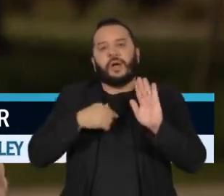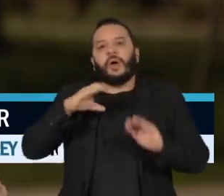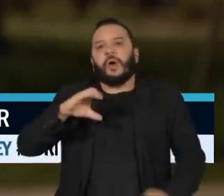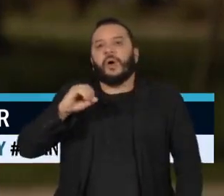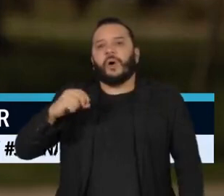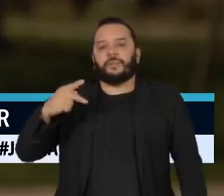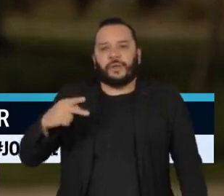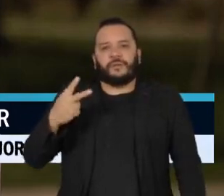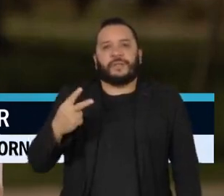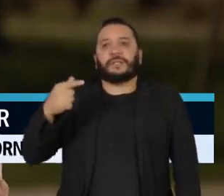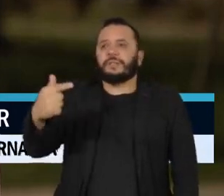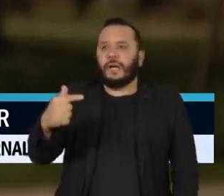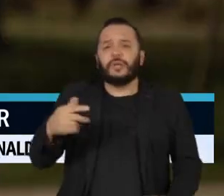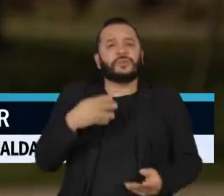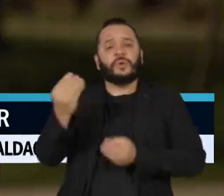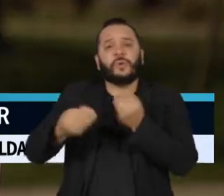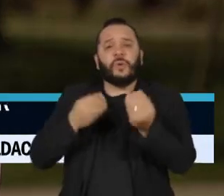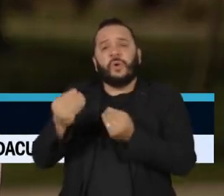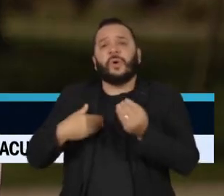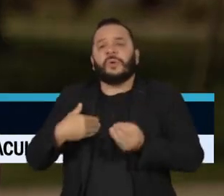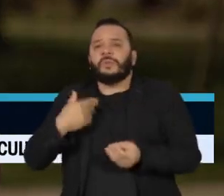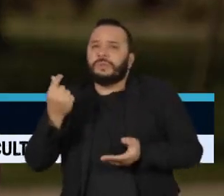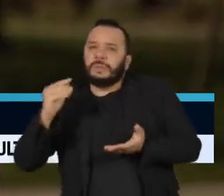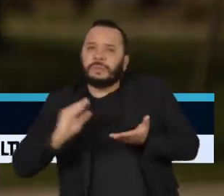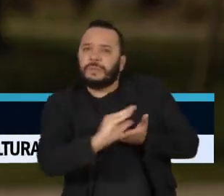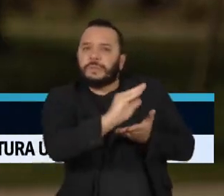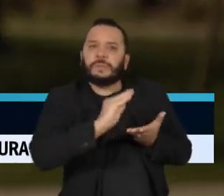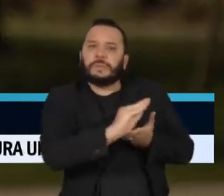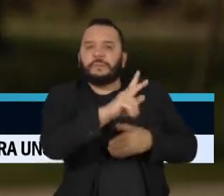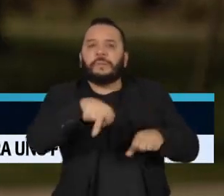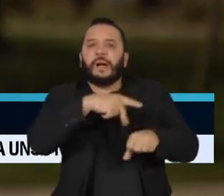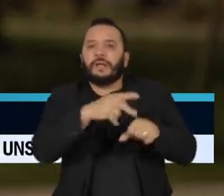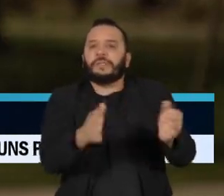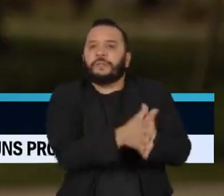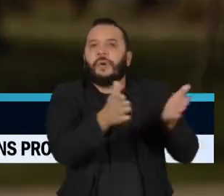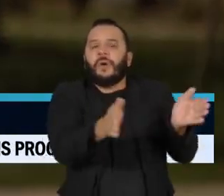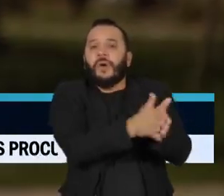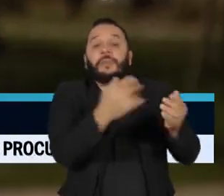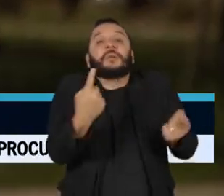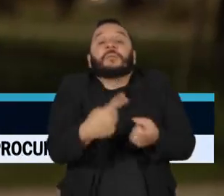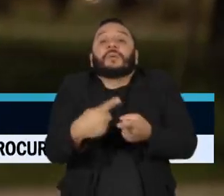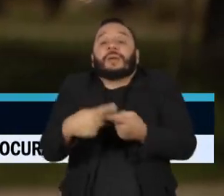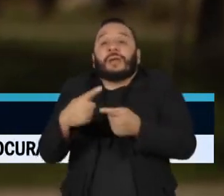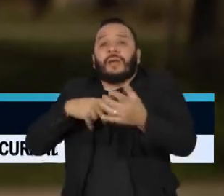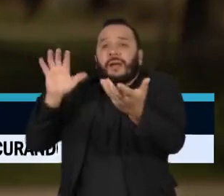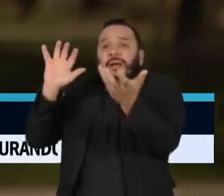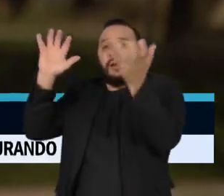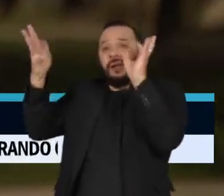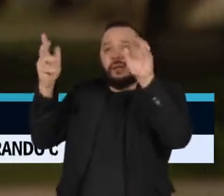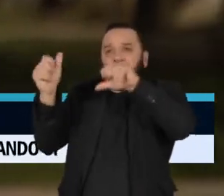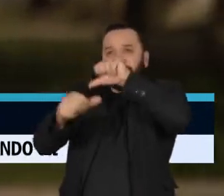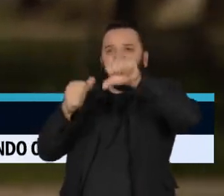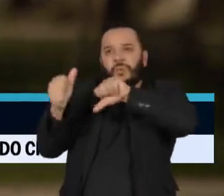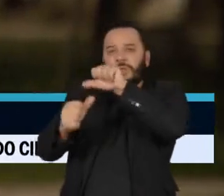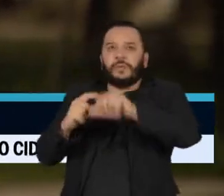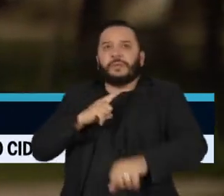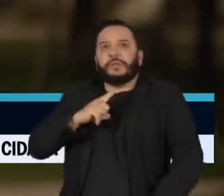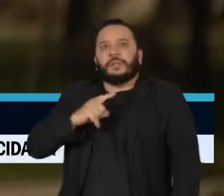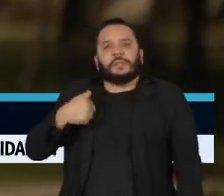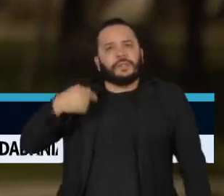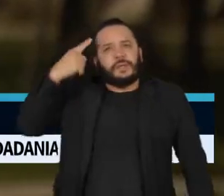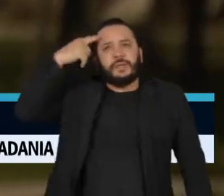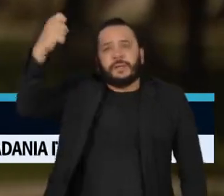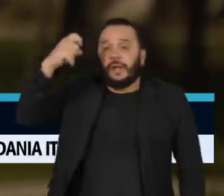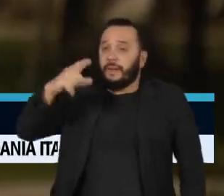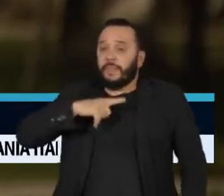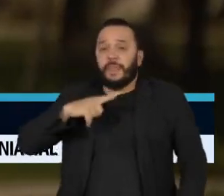a de ter um tipo de compensação financeira para países pobres pelos efeitos das mudanças climáticas. A ideia é